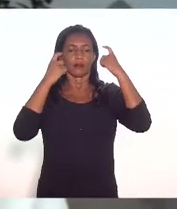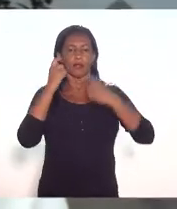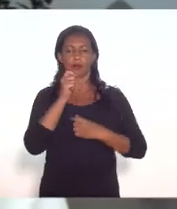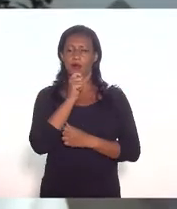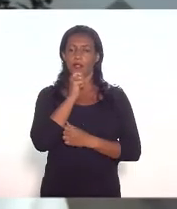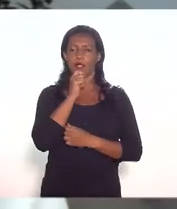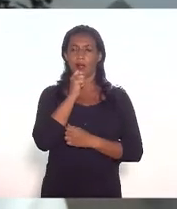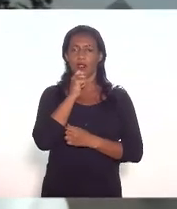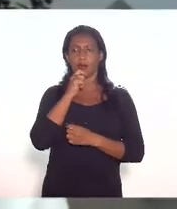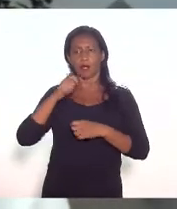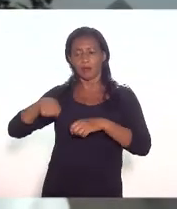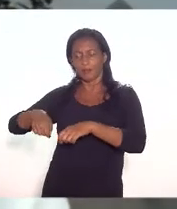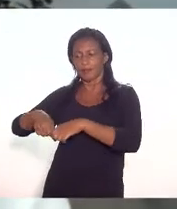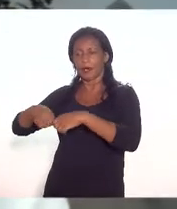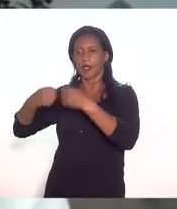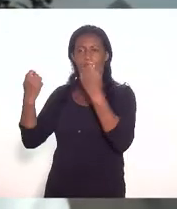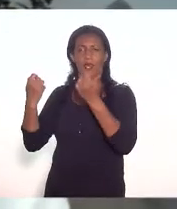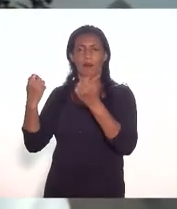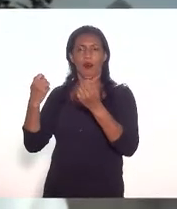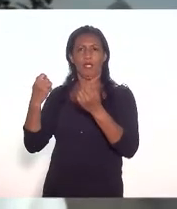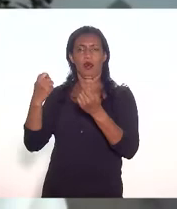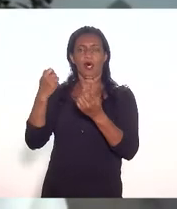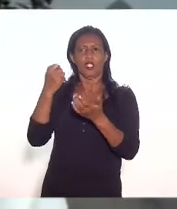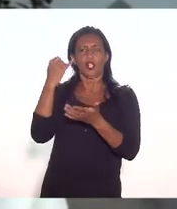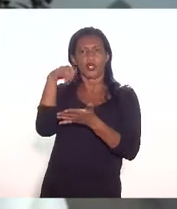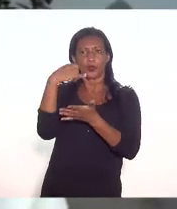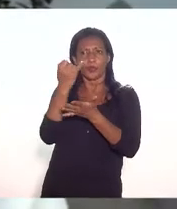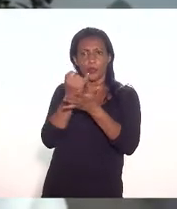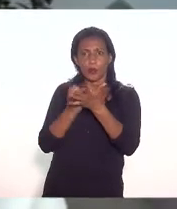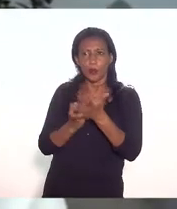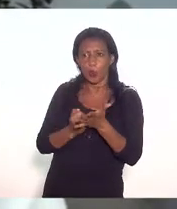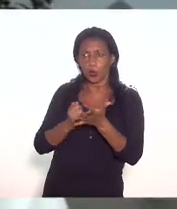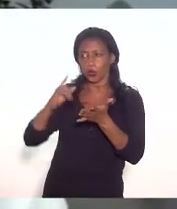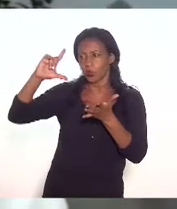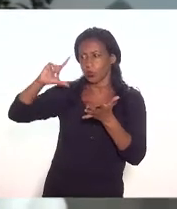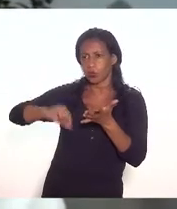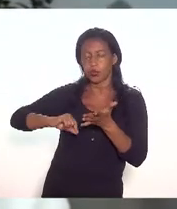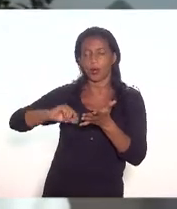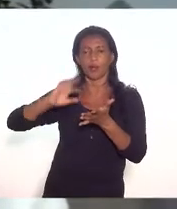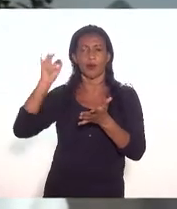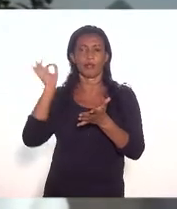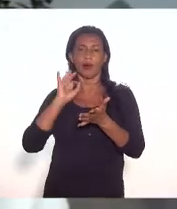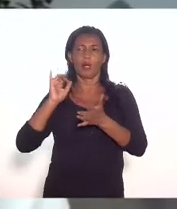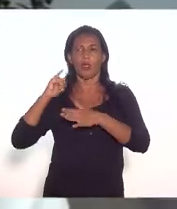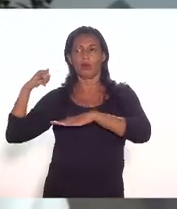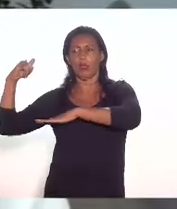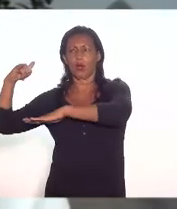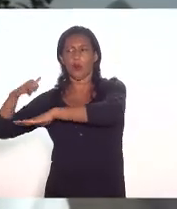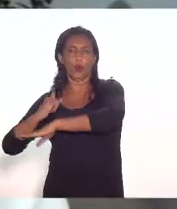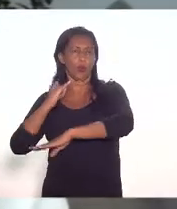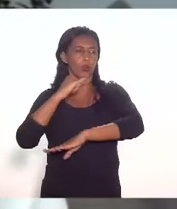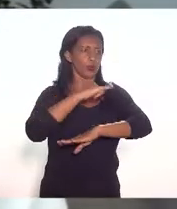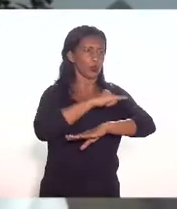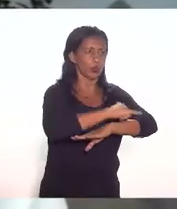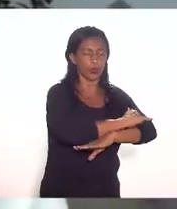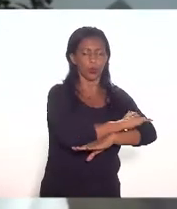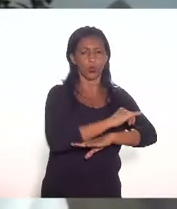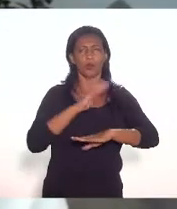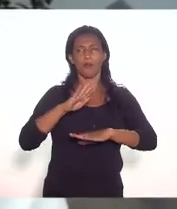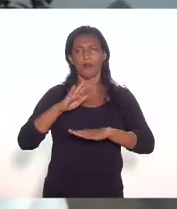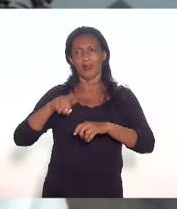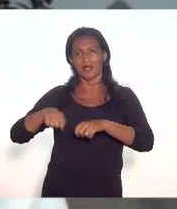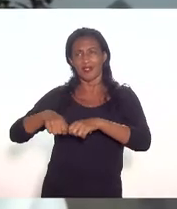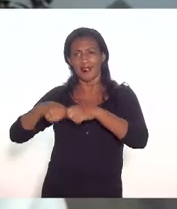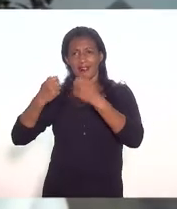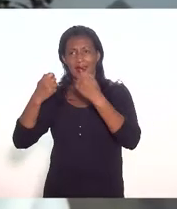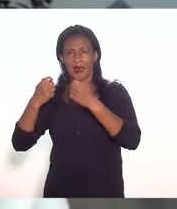isonomia tributária em relação do aeroporto de Cabo Frio em relação ao Galeão ou vice-versa se houver essa quebra